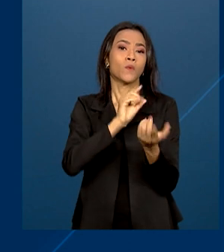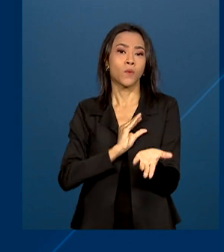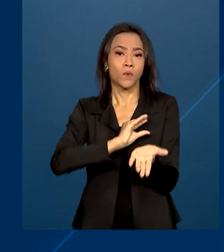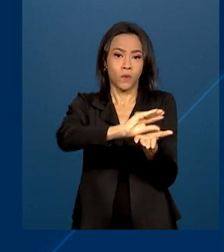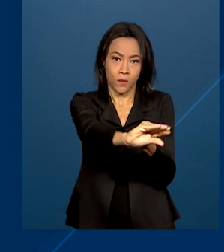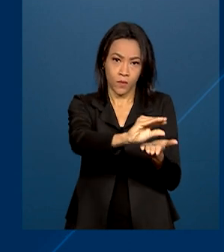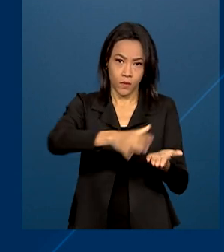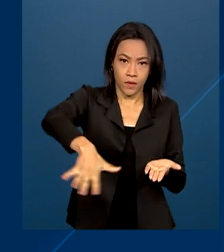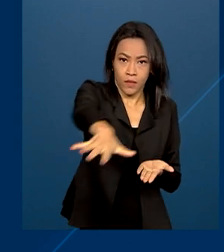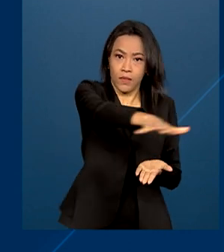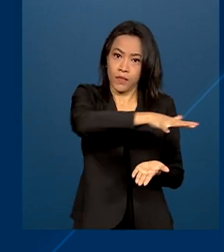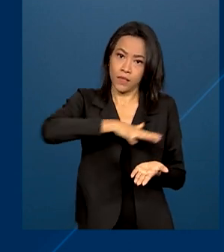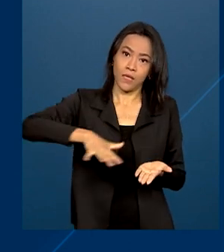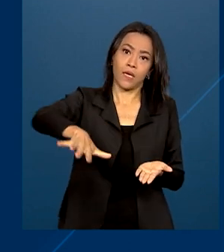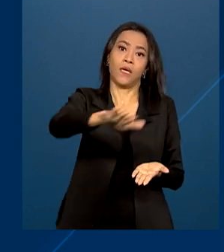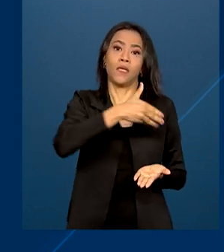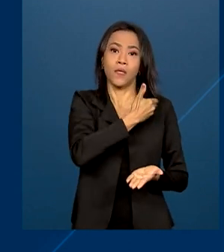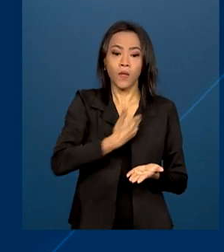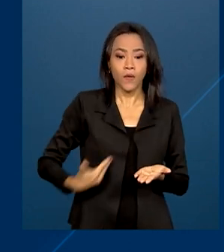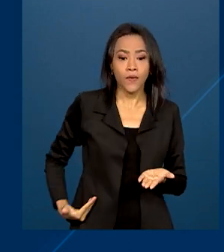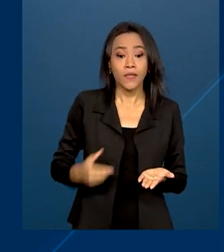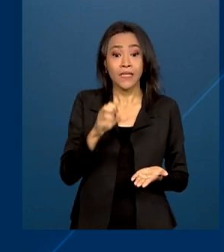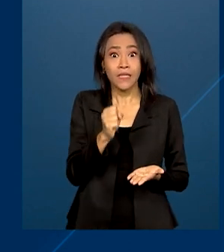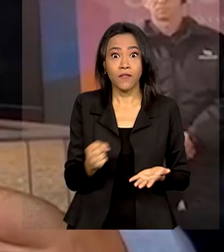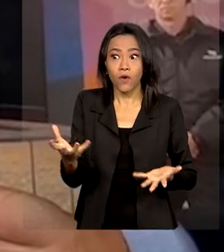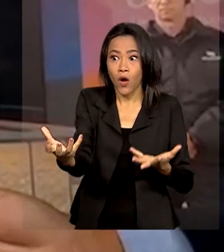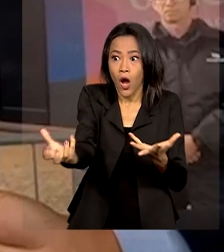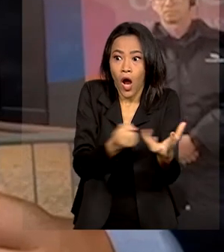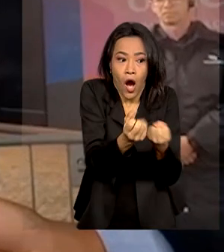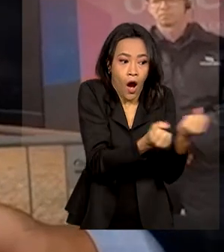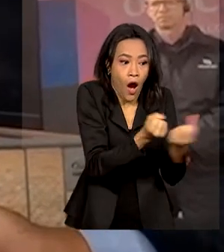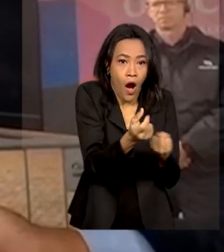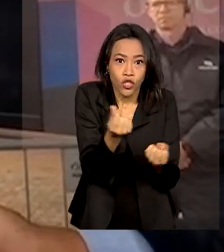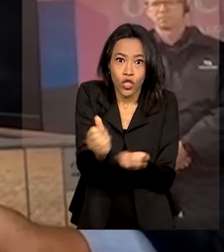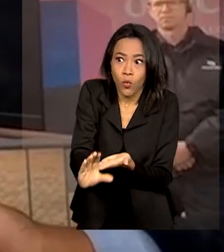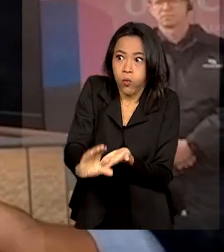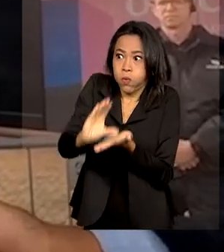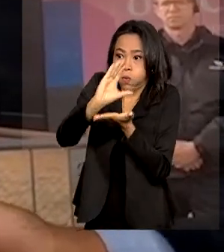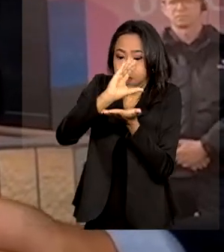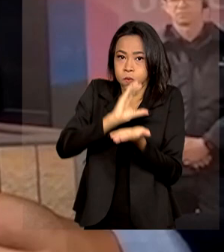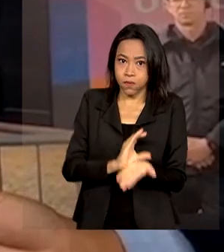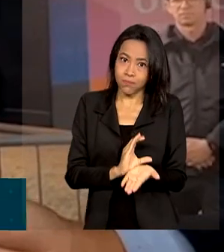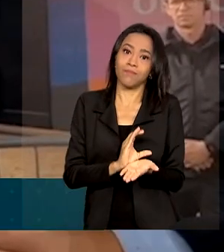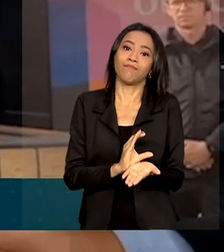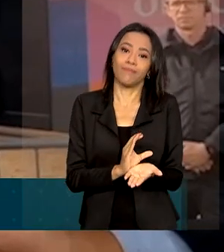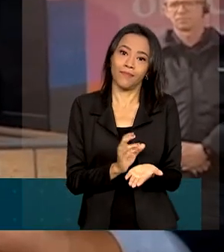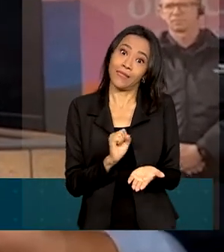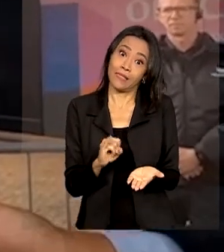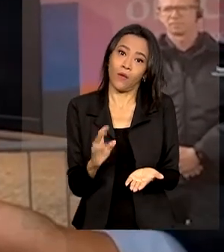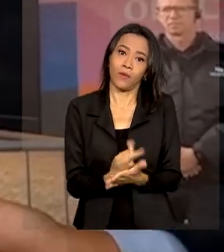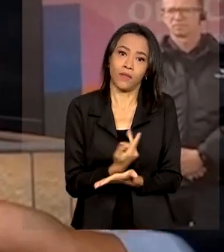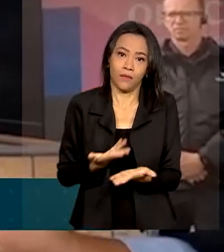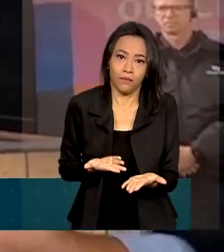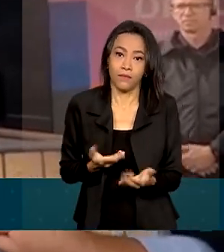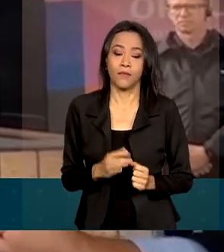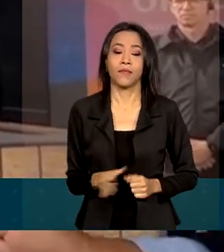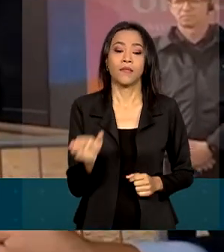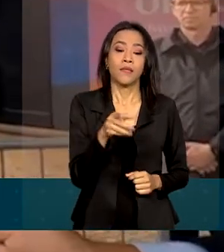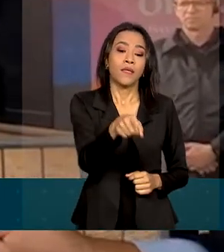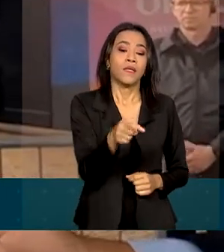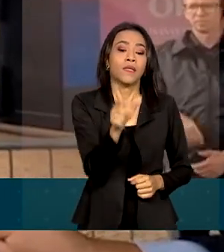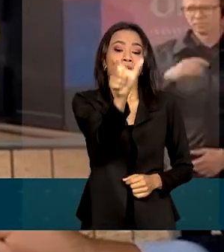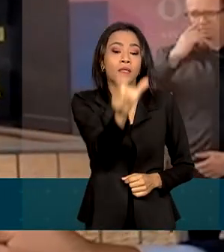públicos, caso haja excesso de arrecadação. O objetivo é esse, chegar ao entendimento, aprovar a PEC e